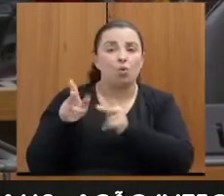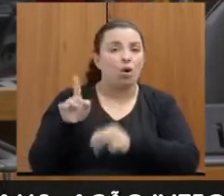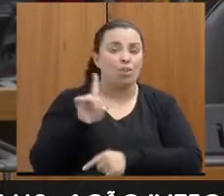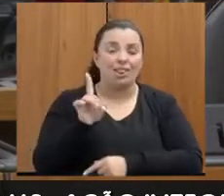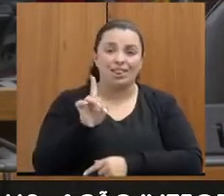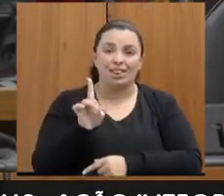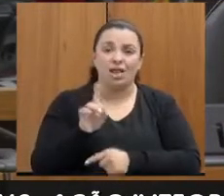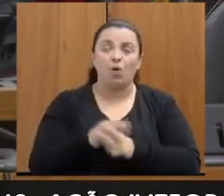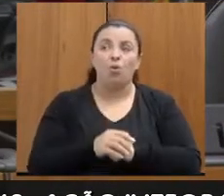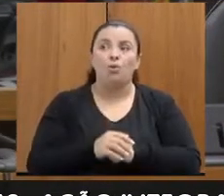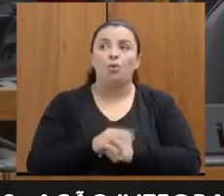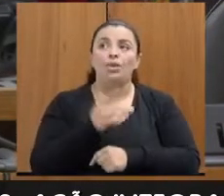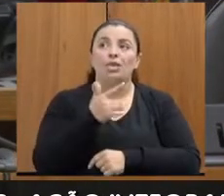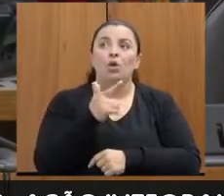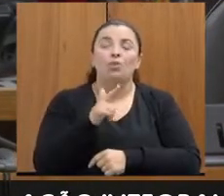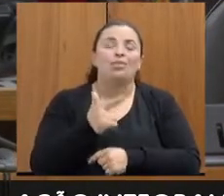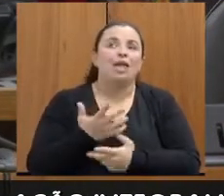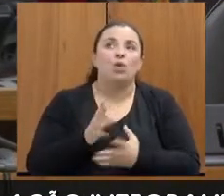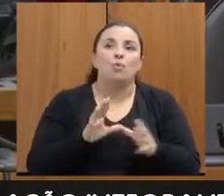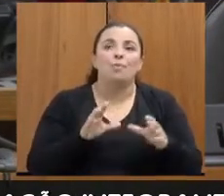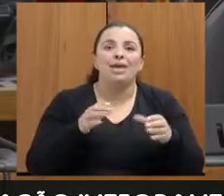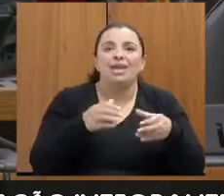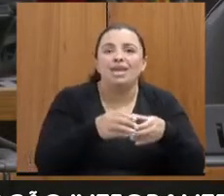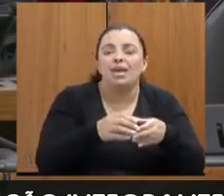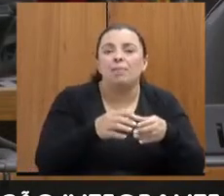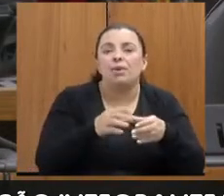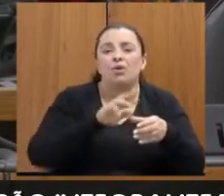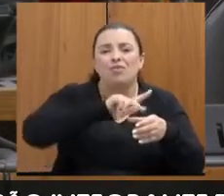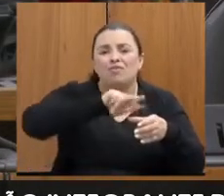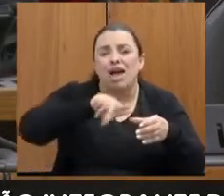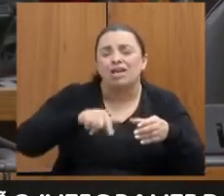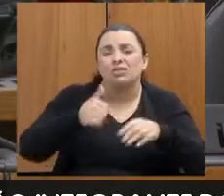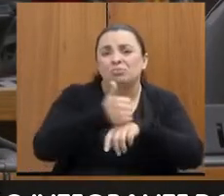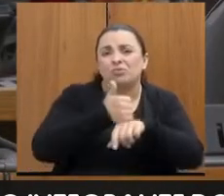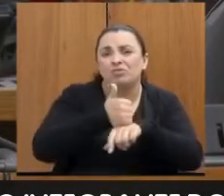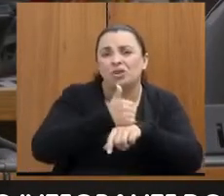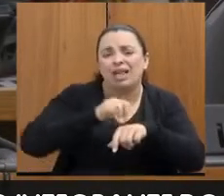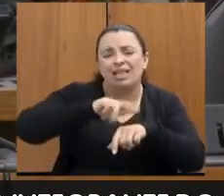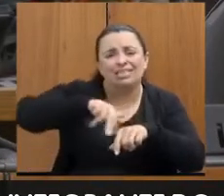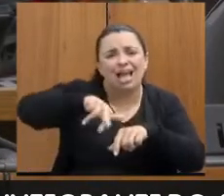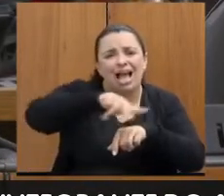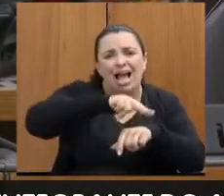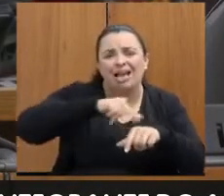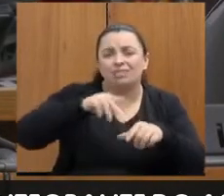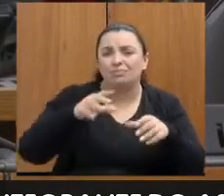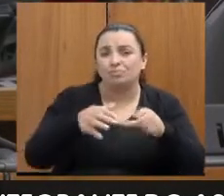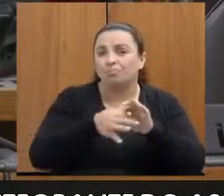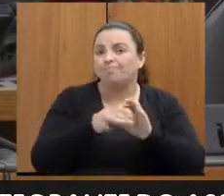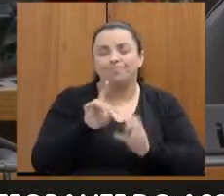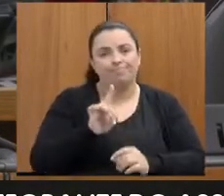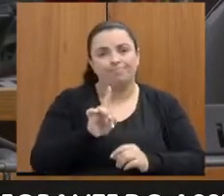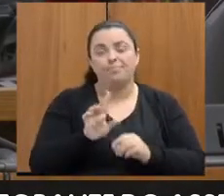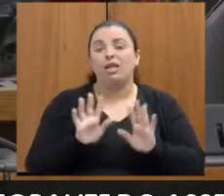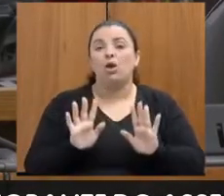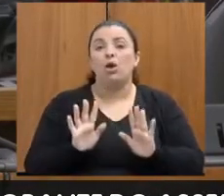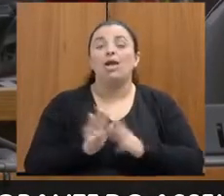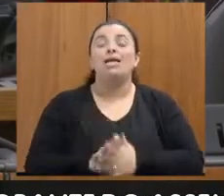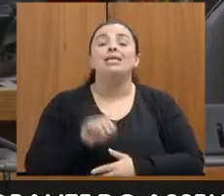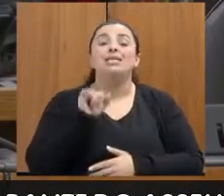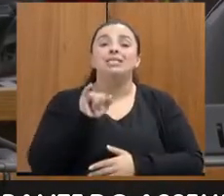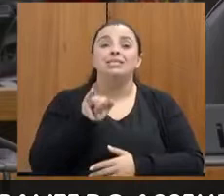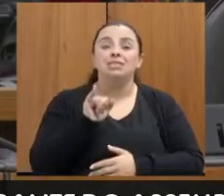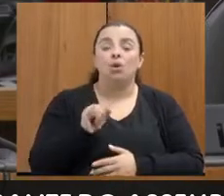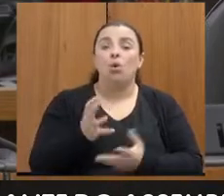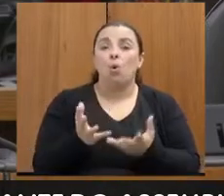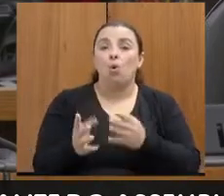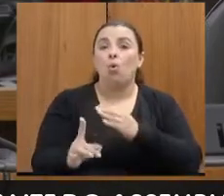com equipe multidisciplinar de atendimento. O nosso primeiro atendimento hoje, se for em dias úteis e horário